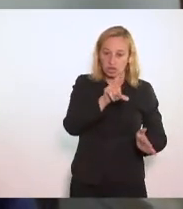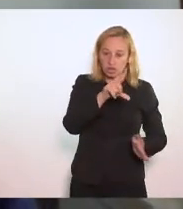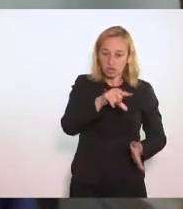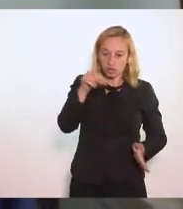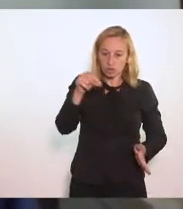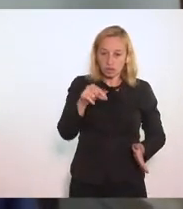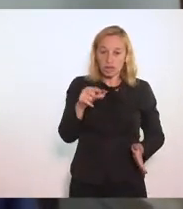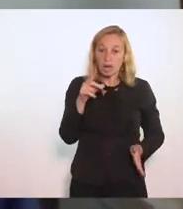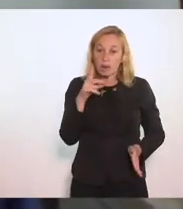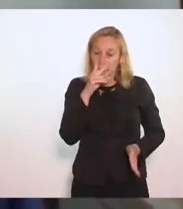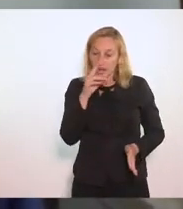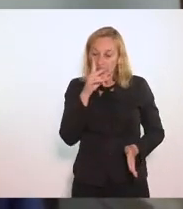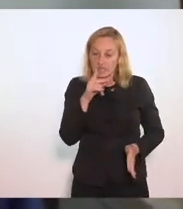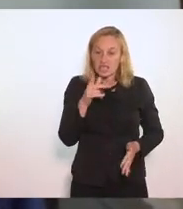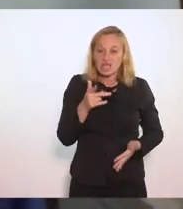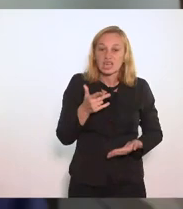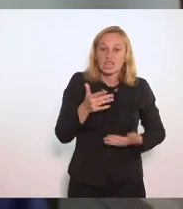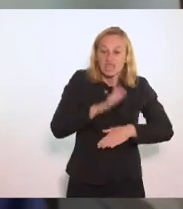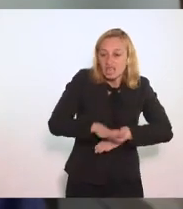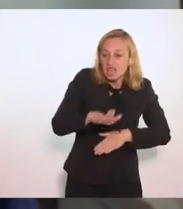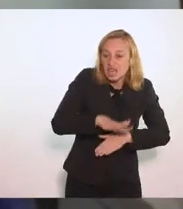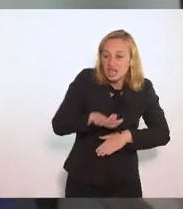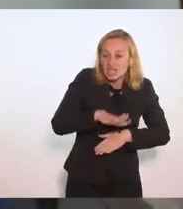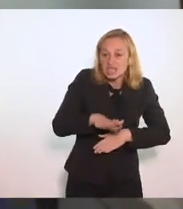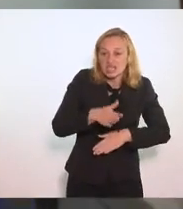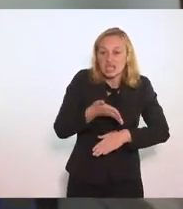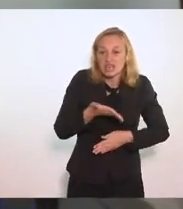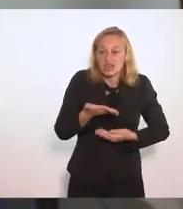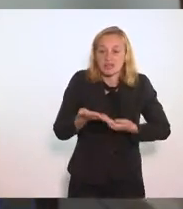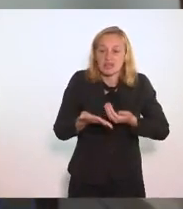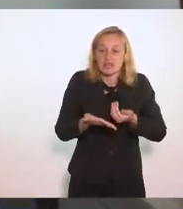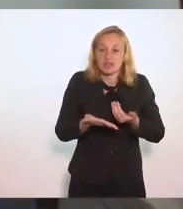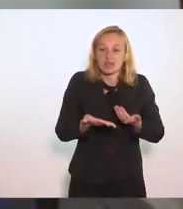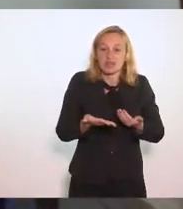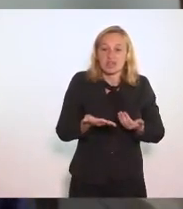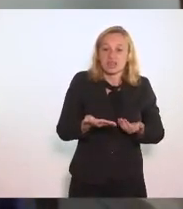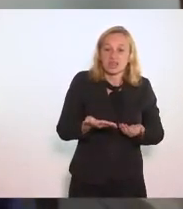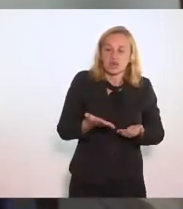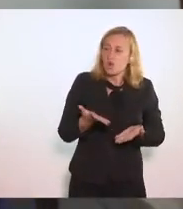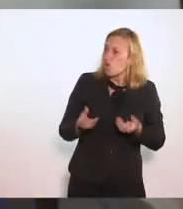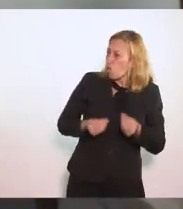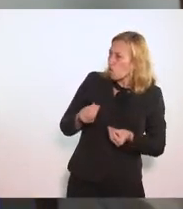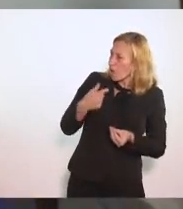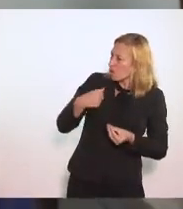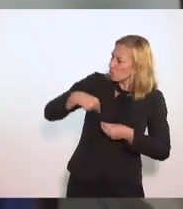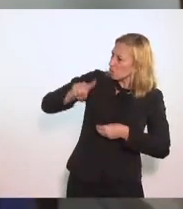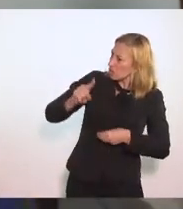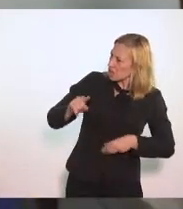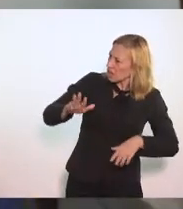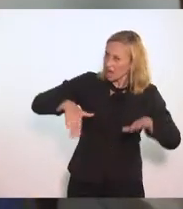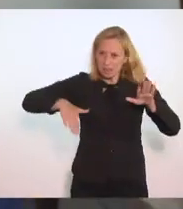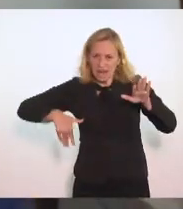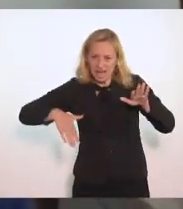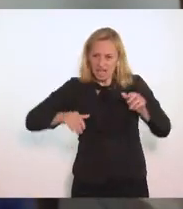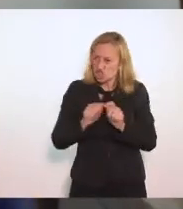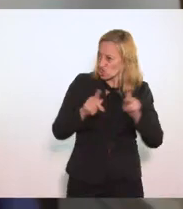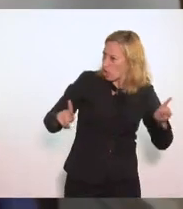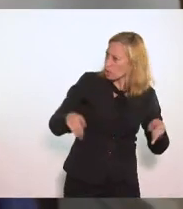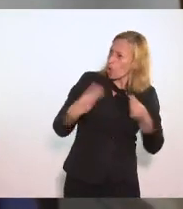crianças Mimadas Fazem birra Como assim Não posso ir à praia Ir ao shopping